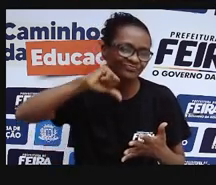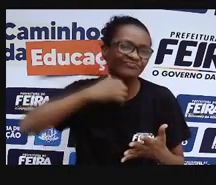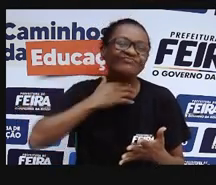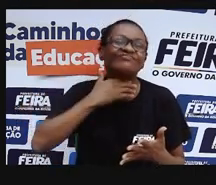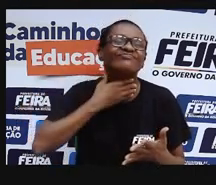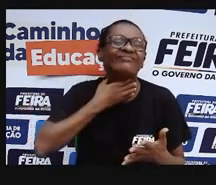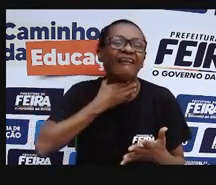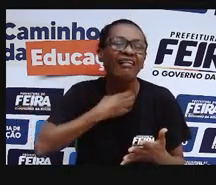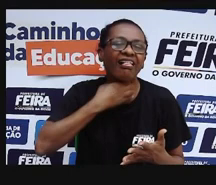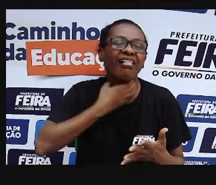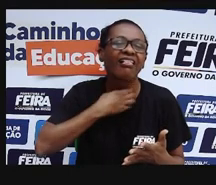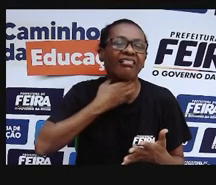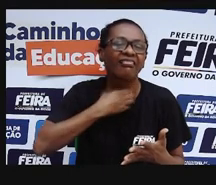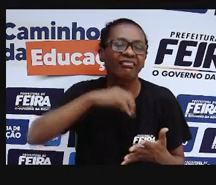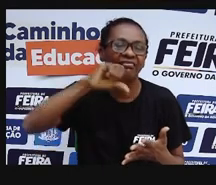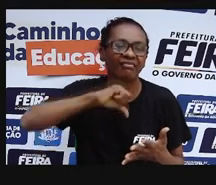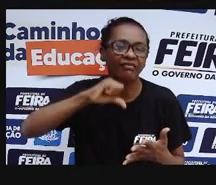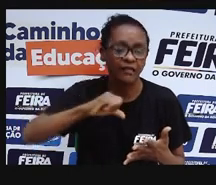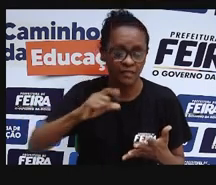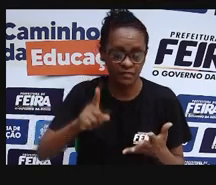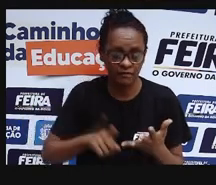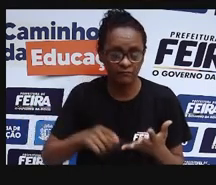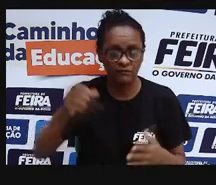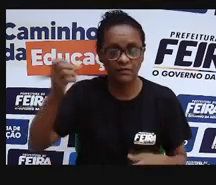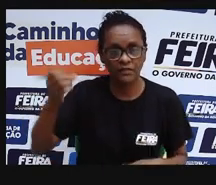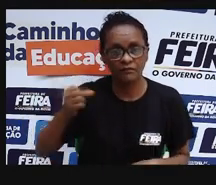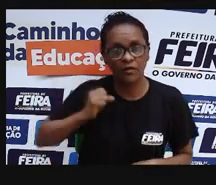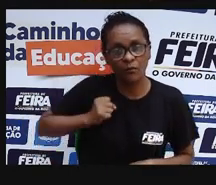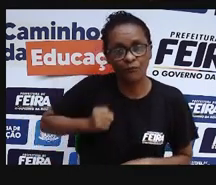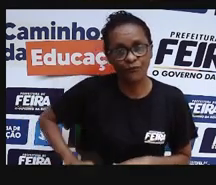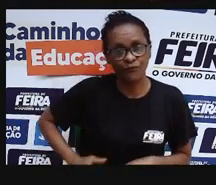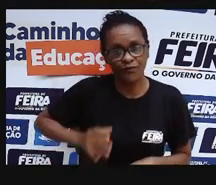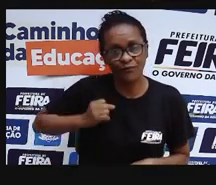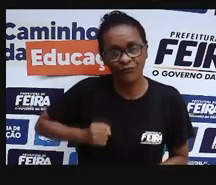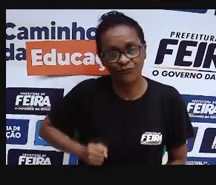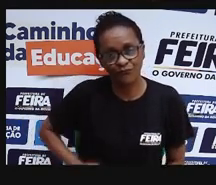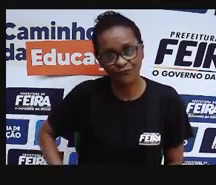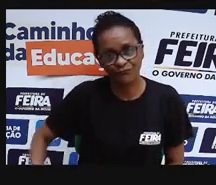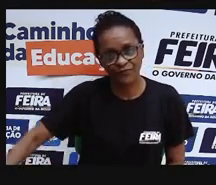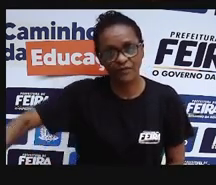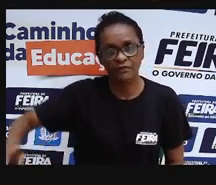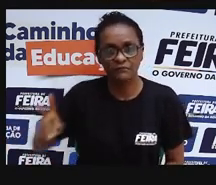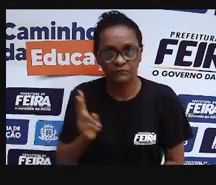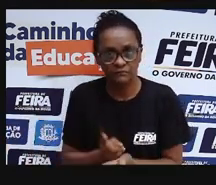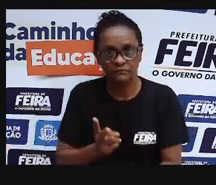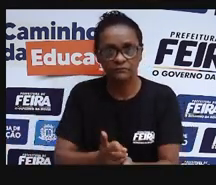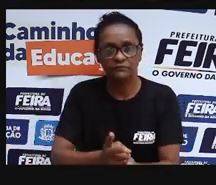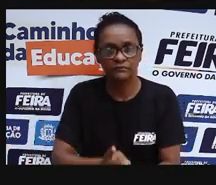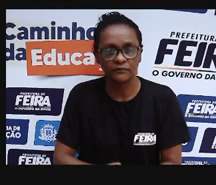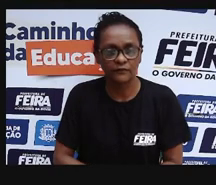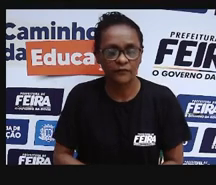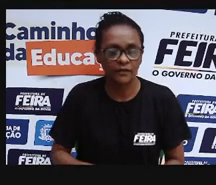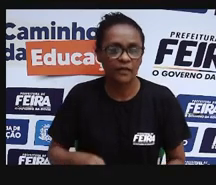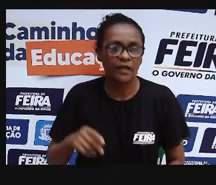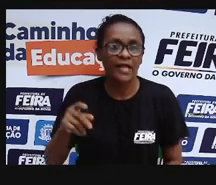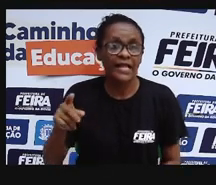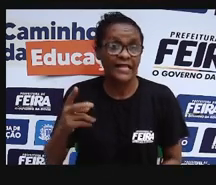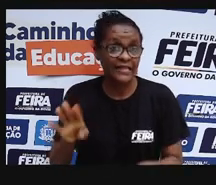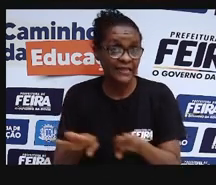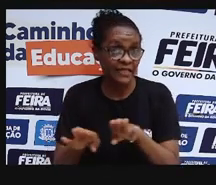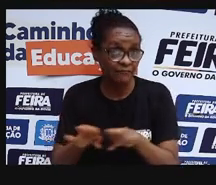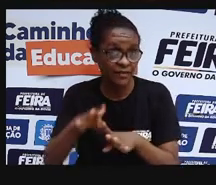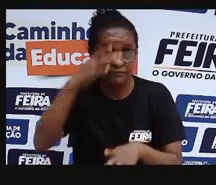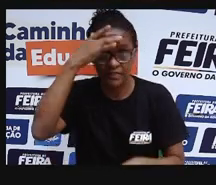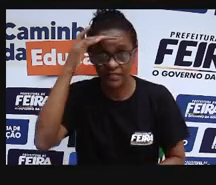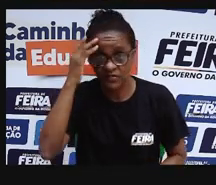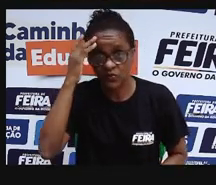diarreia. E outros sintomas também, outros dois sintomas muito comuns, são a falta do paladar, ou